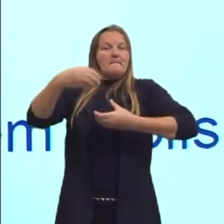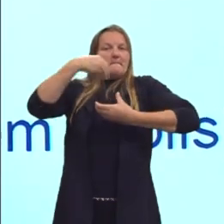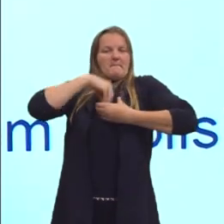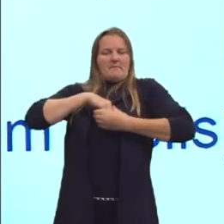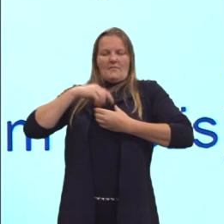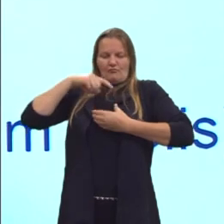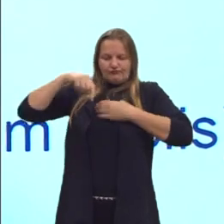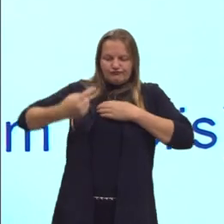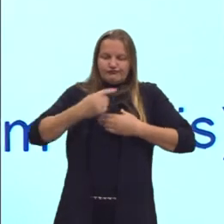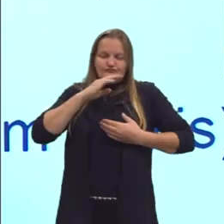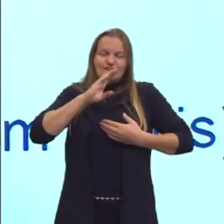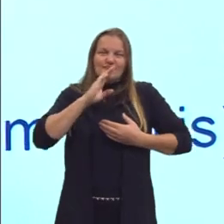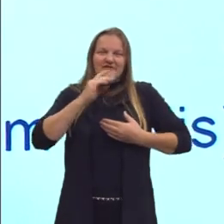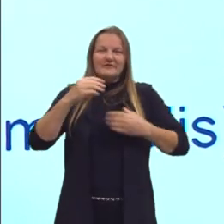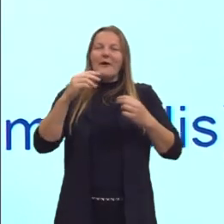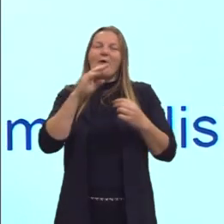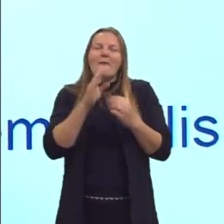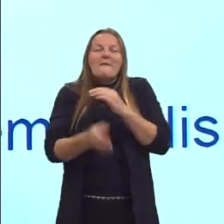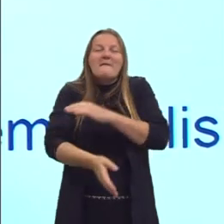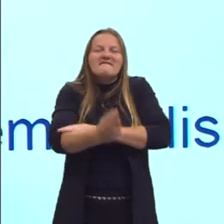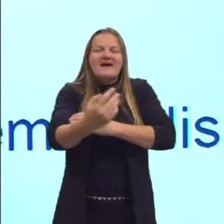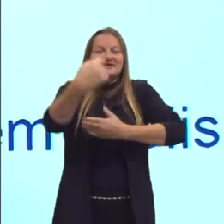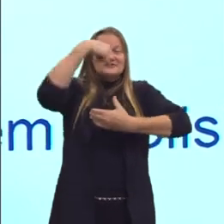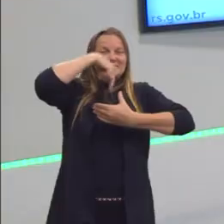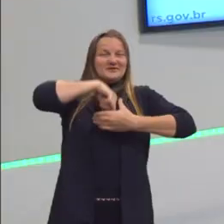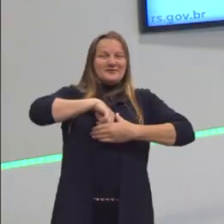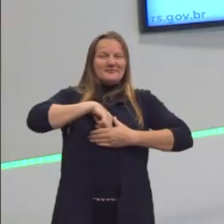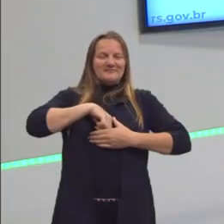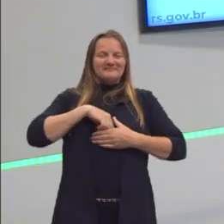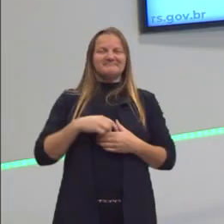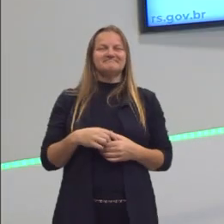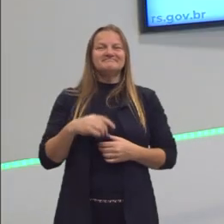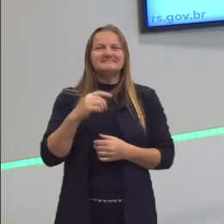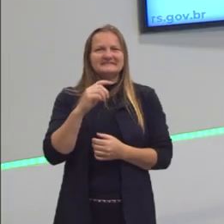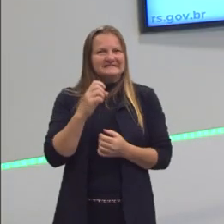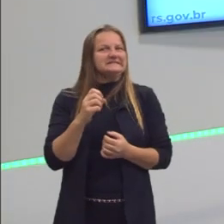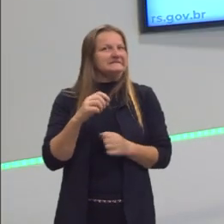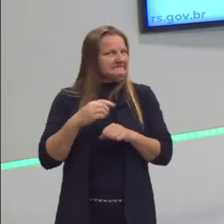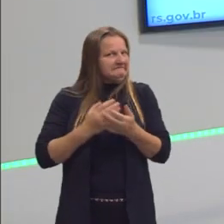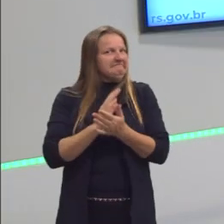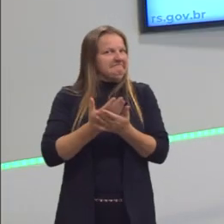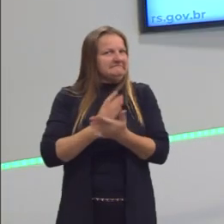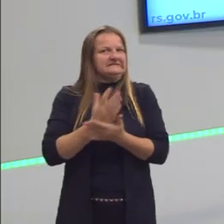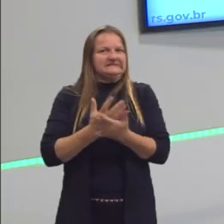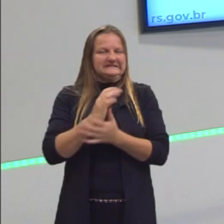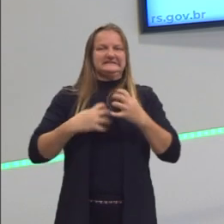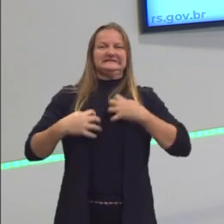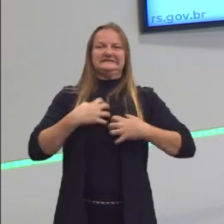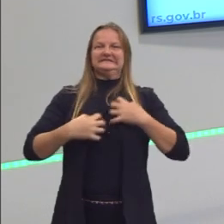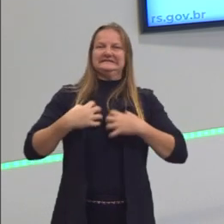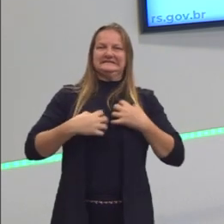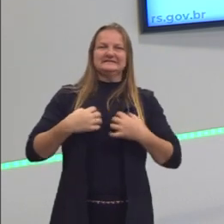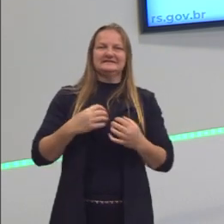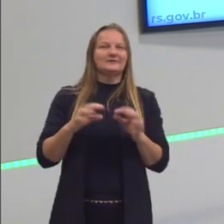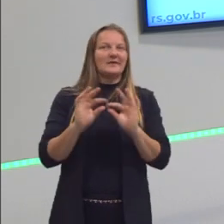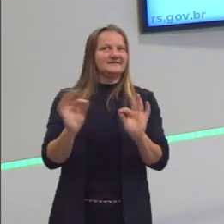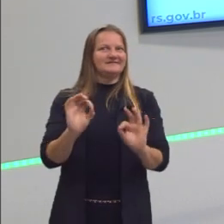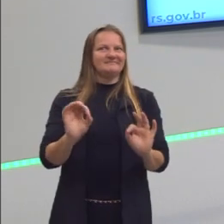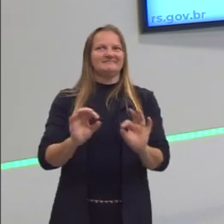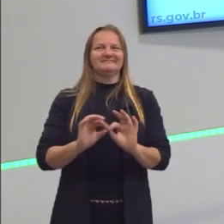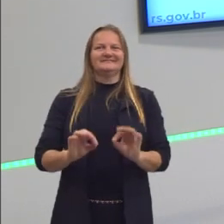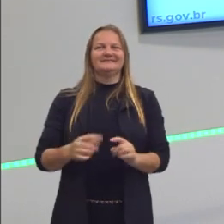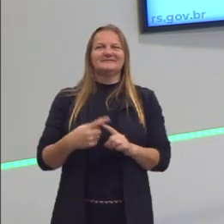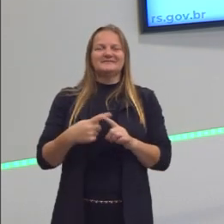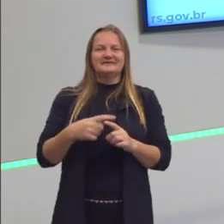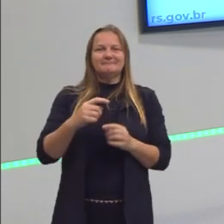se autoconhecer, se autorrefletir, às vezes nos incomoda, nos dói, não é tão simples assim fazer uma reflexão